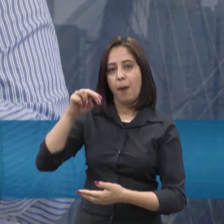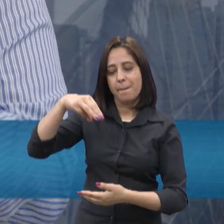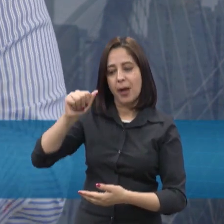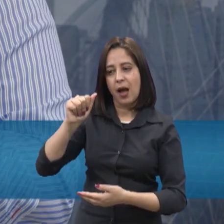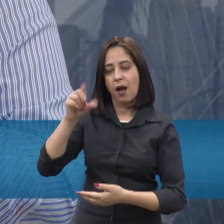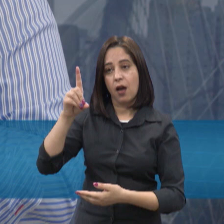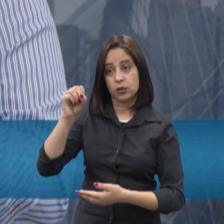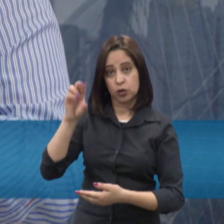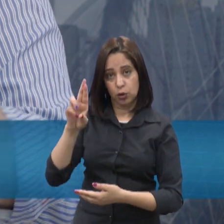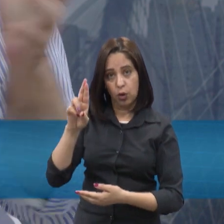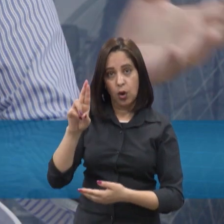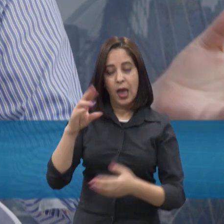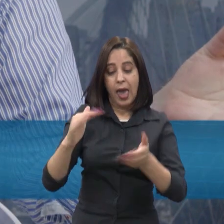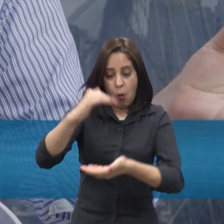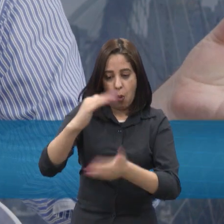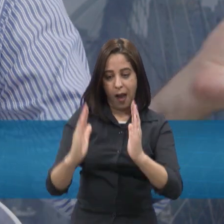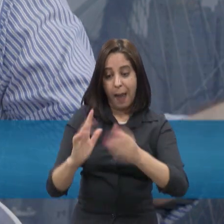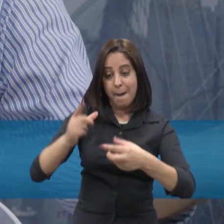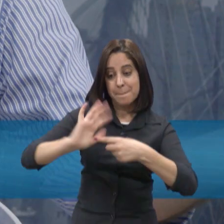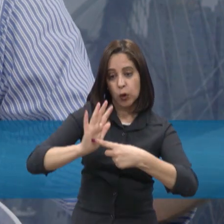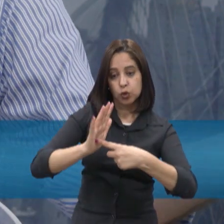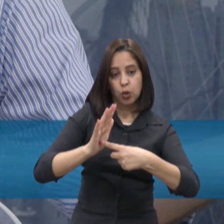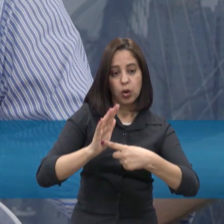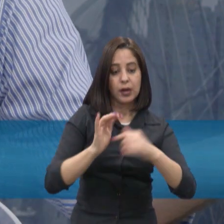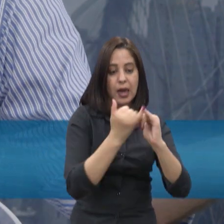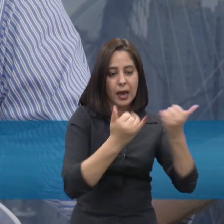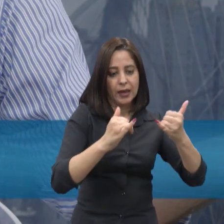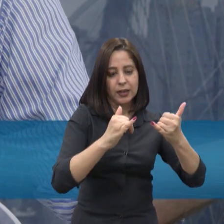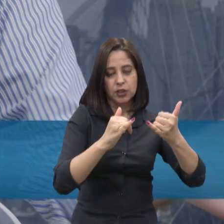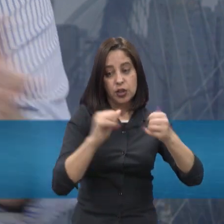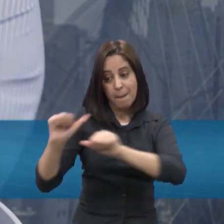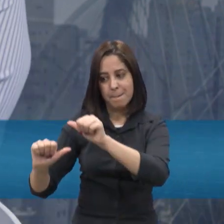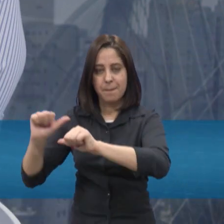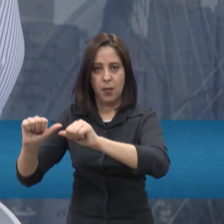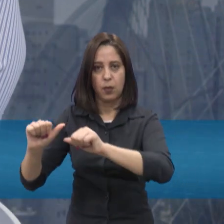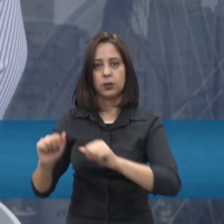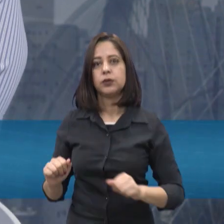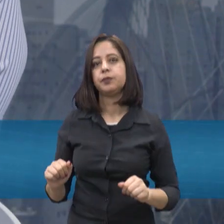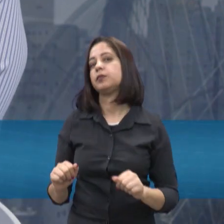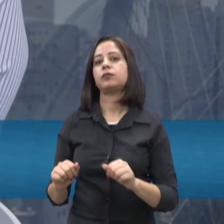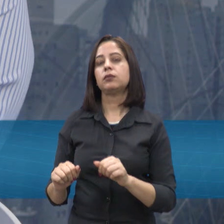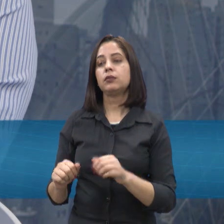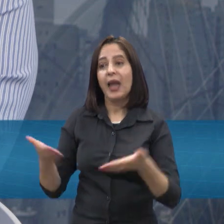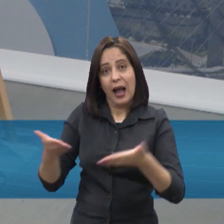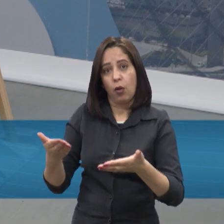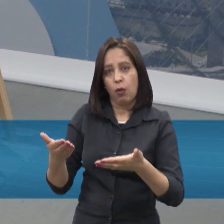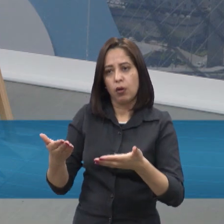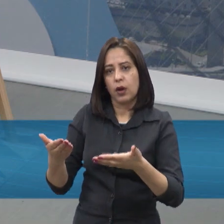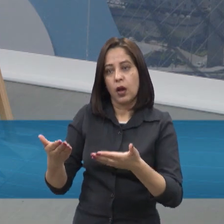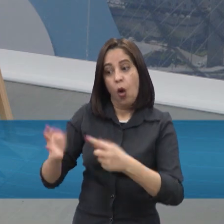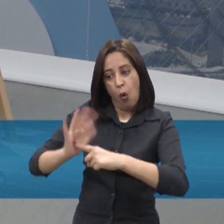a grosso modo também, obviamente a tecnologia que era fabricada 20 anos atrás não é a mesma que ele é fabricado hoje em dia, né,